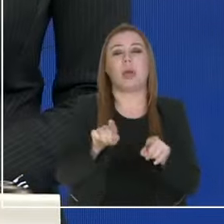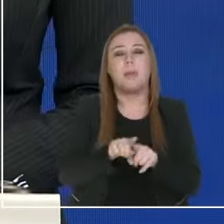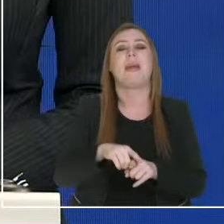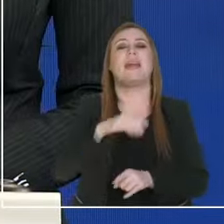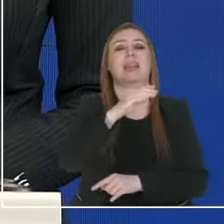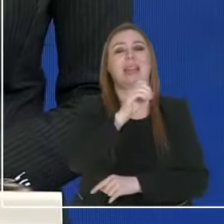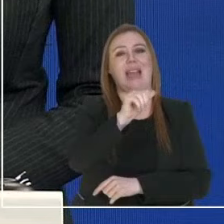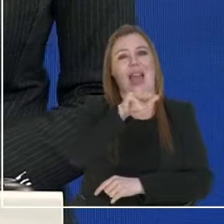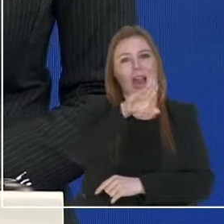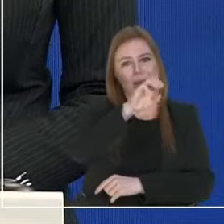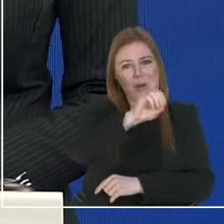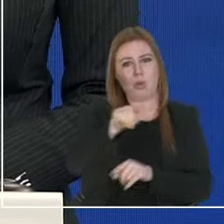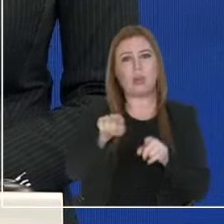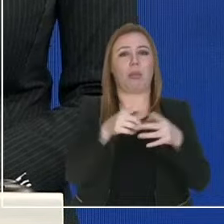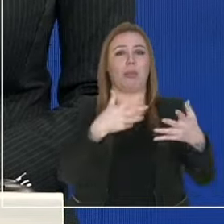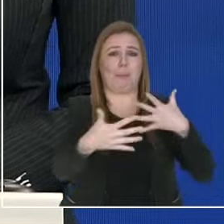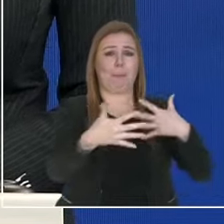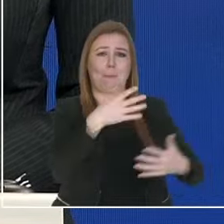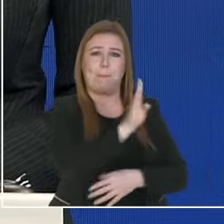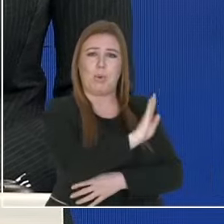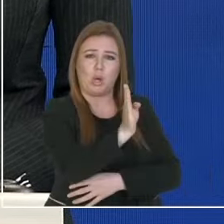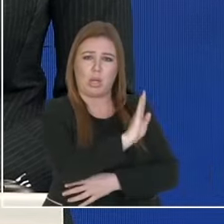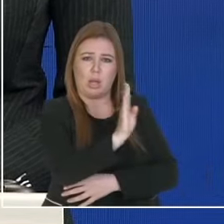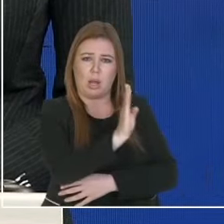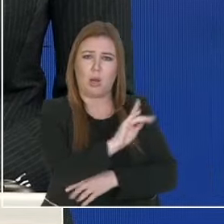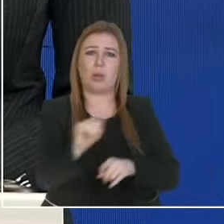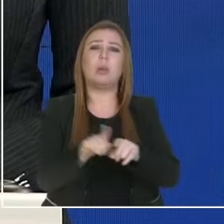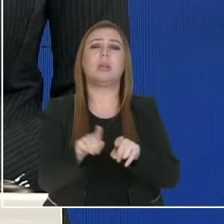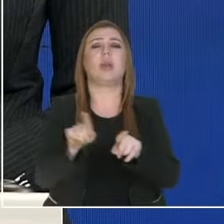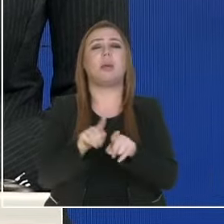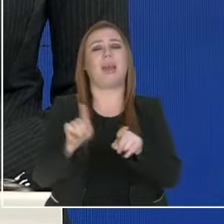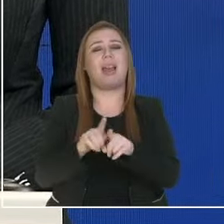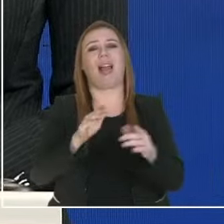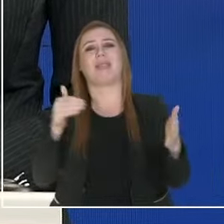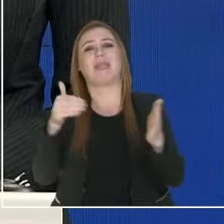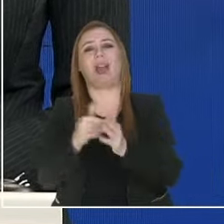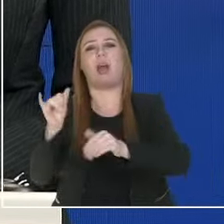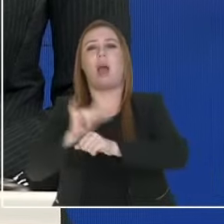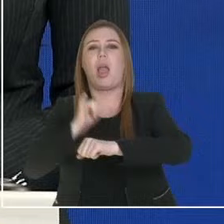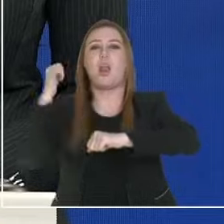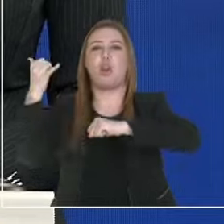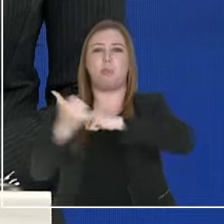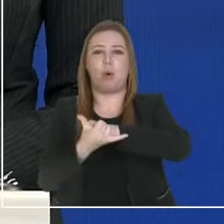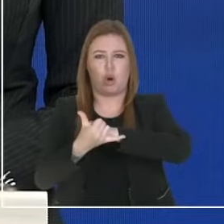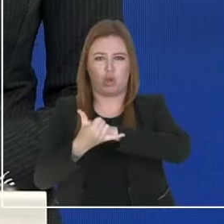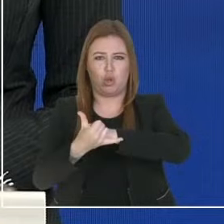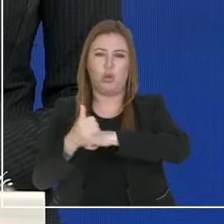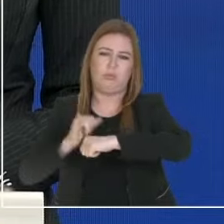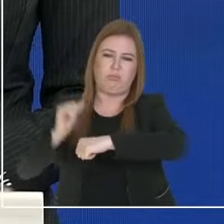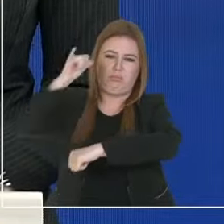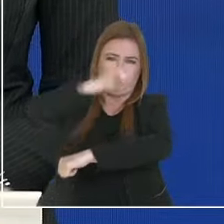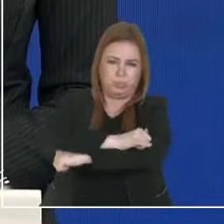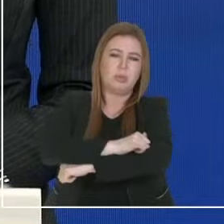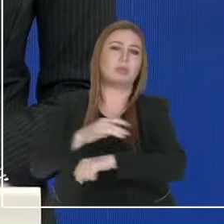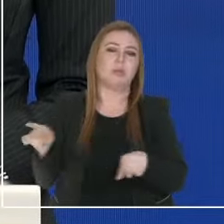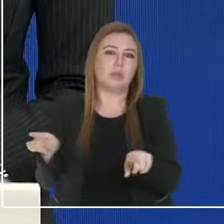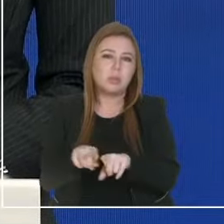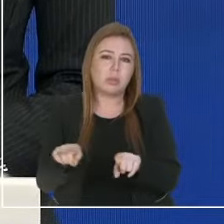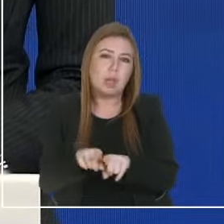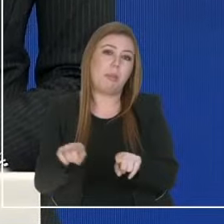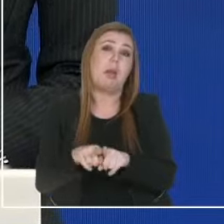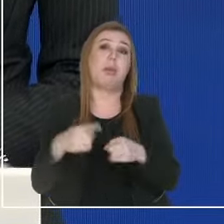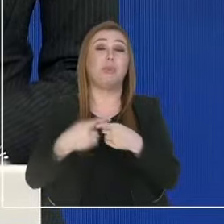Terminal central de São José dos Pinhais e também o aeroporto internacional Afonso Pena. Por que por esse trecho? Porque já tem o carregamento de